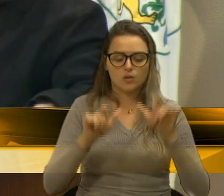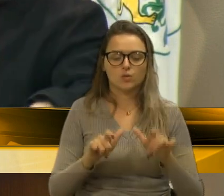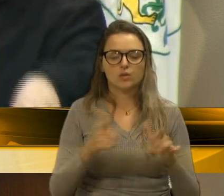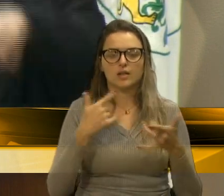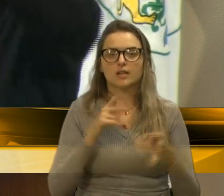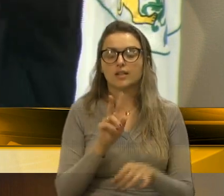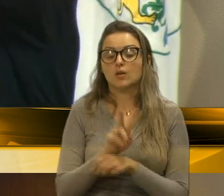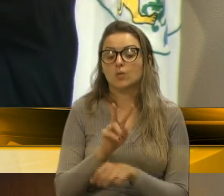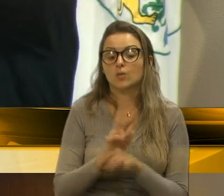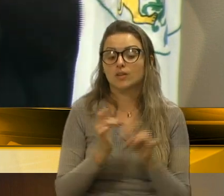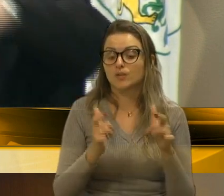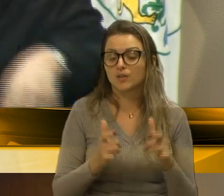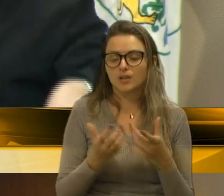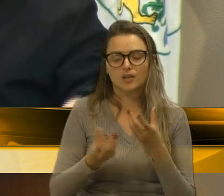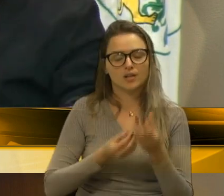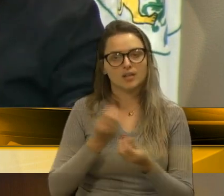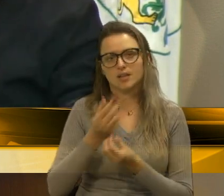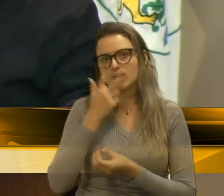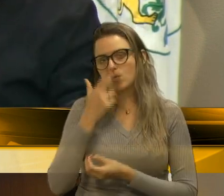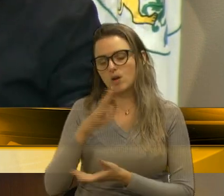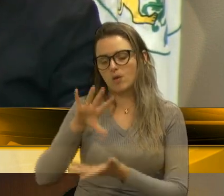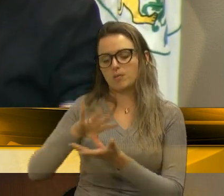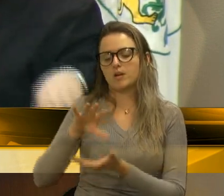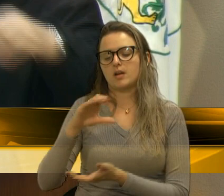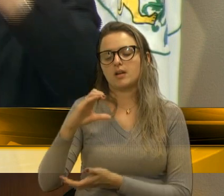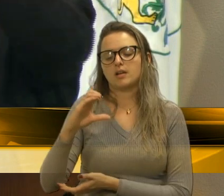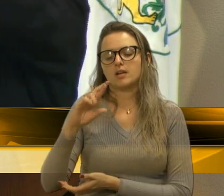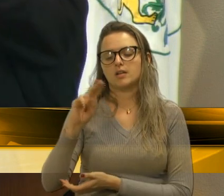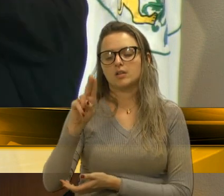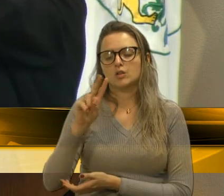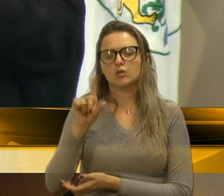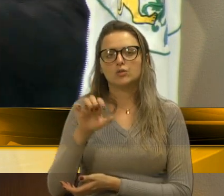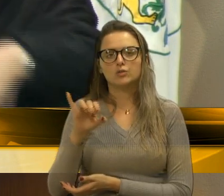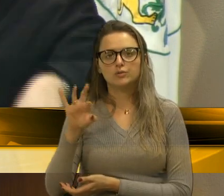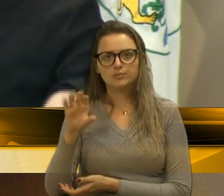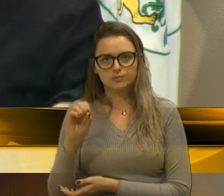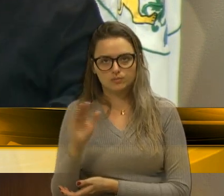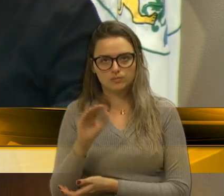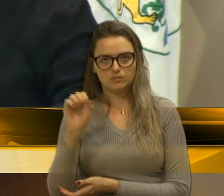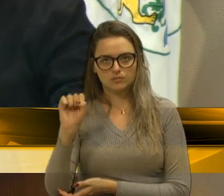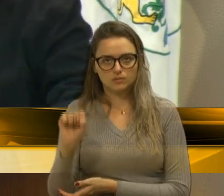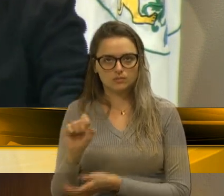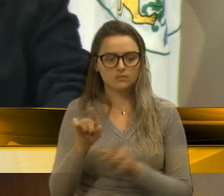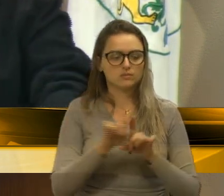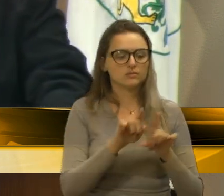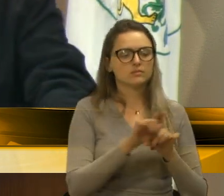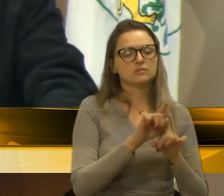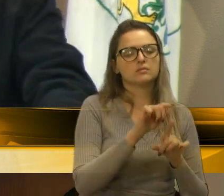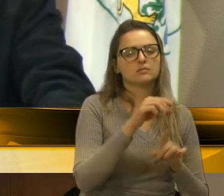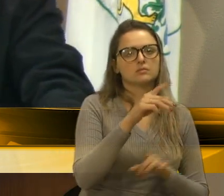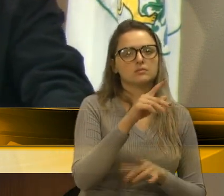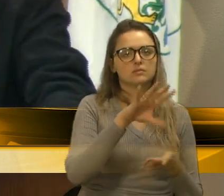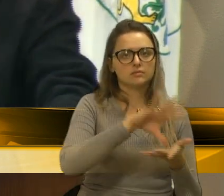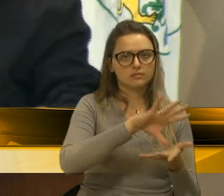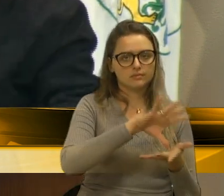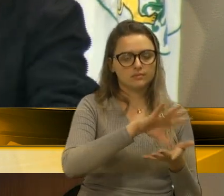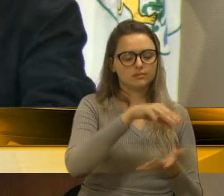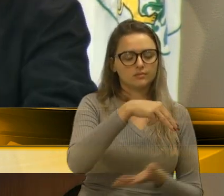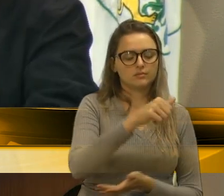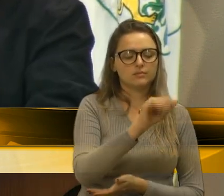espaço, como é o Parque Cruzeiro do Sul, como é o parque do Mato São Vito. Então,